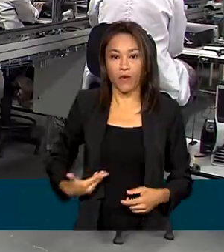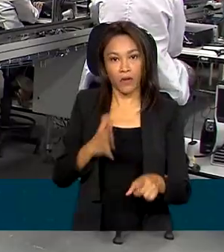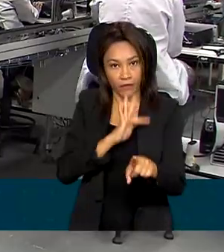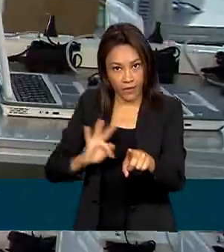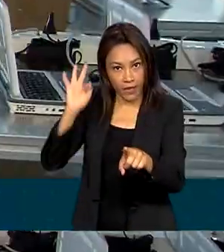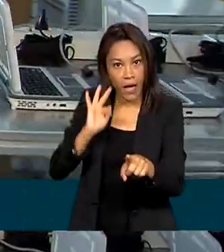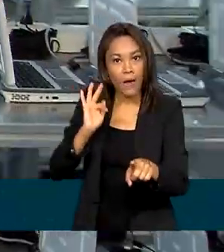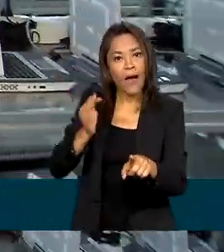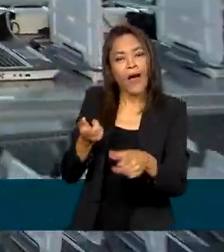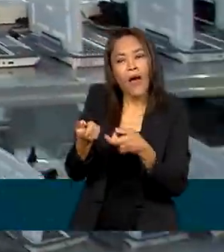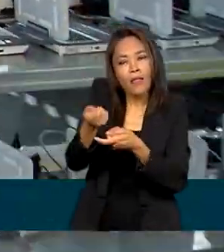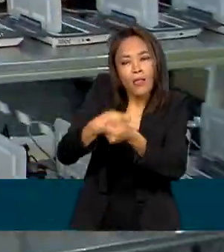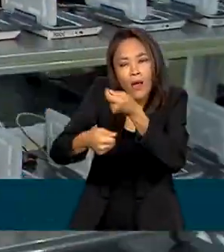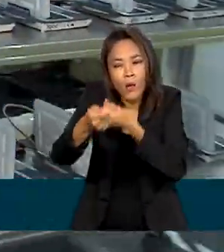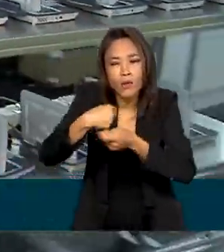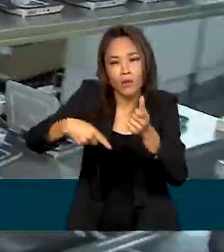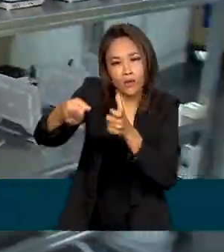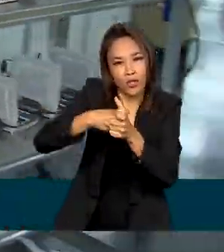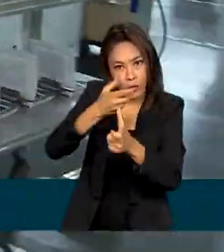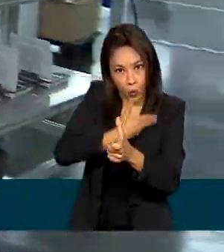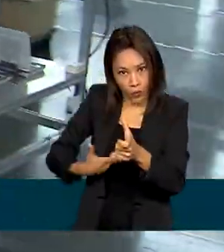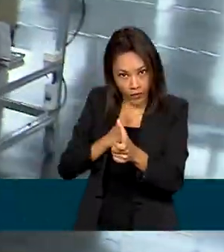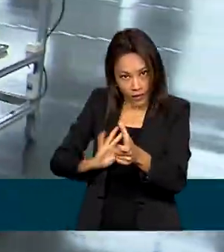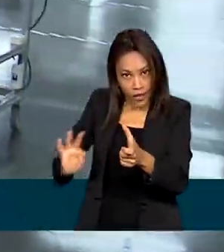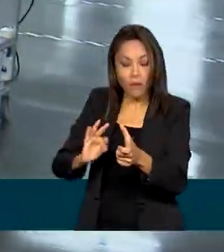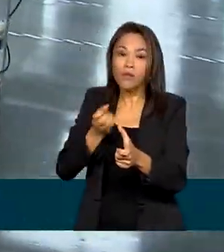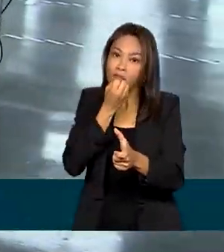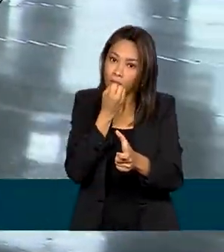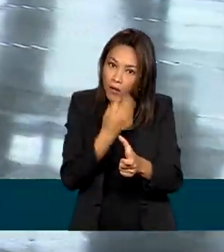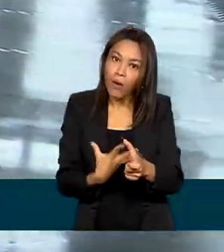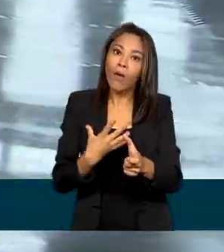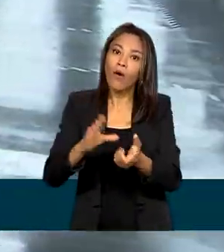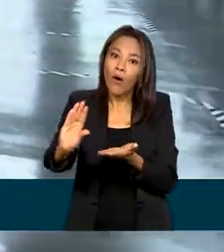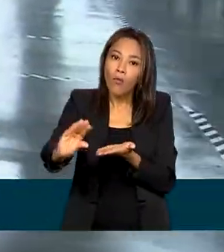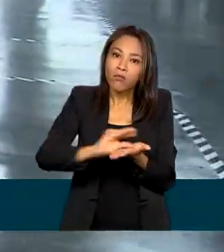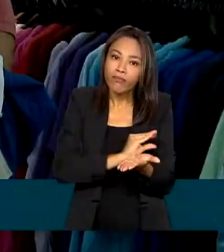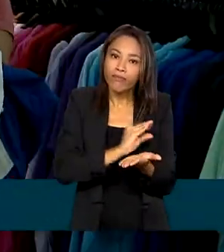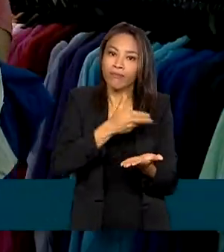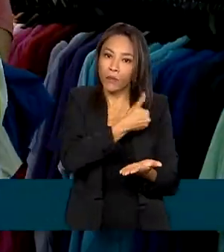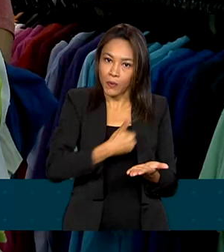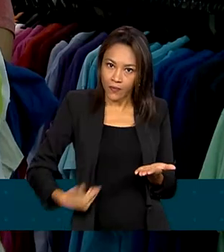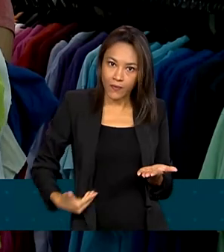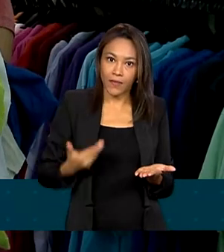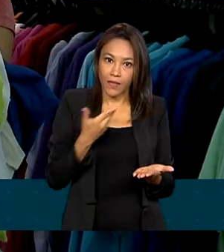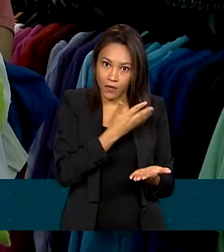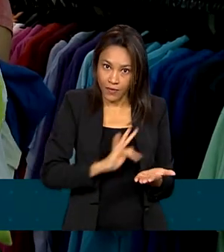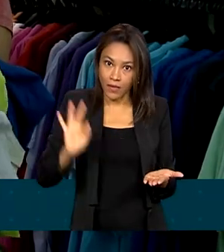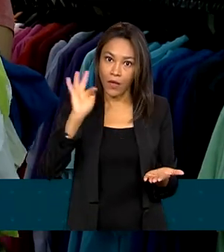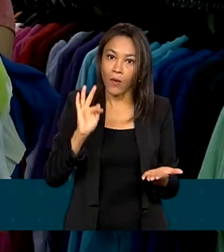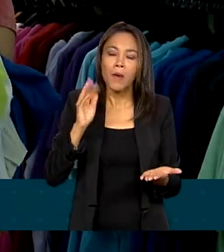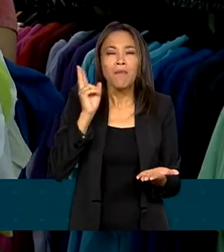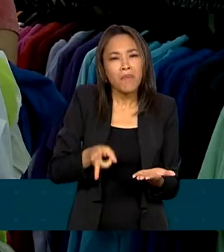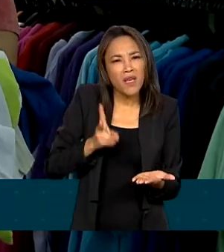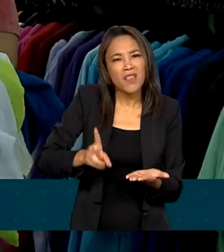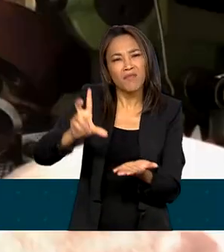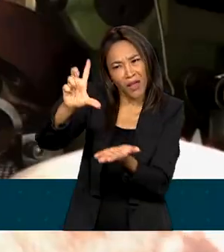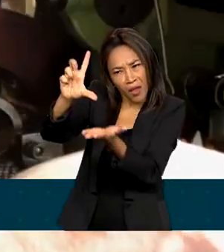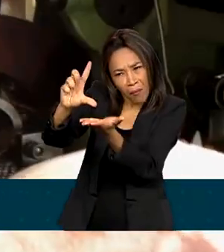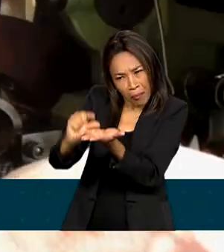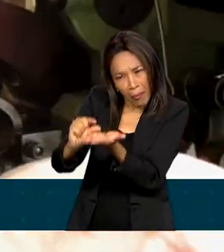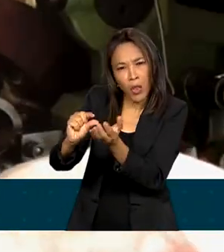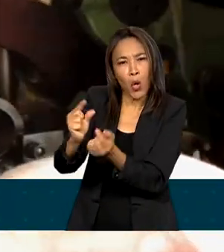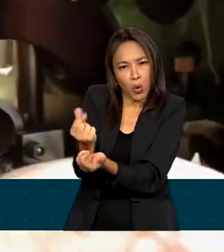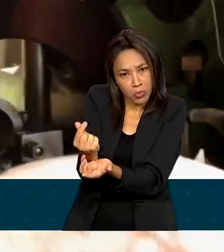a renegociação de dívidas com a União traz vantagem para o Tesouro Público. Mesmo que o montante a receber seja menor,